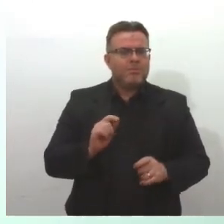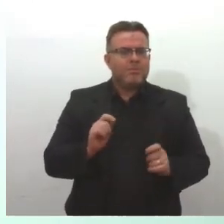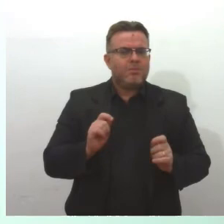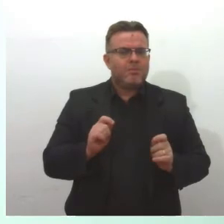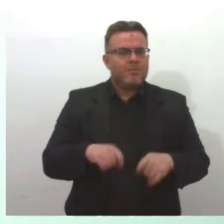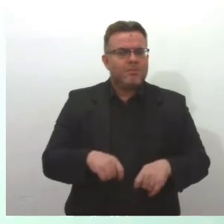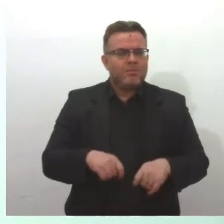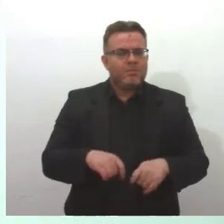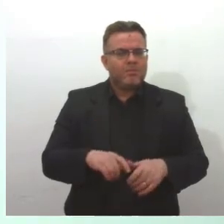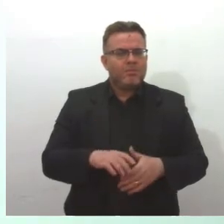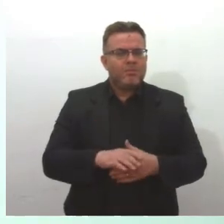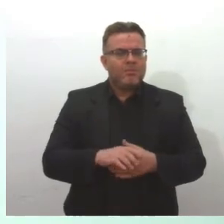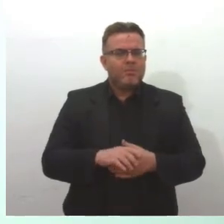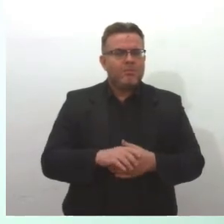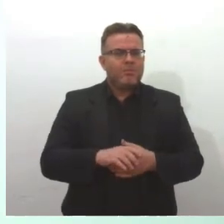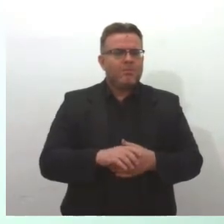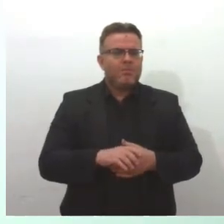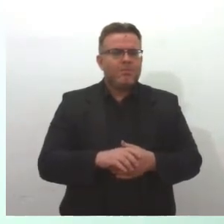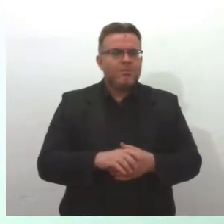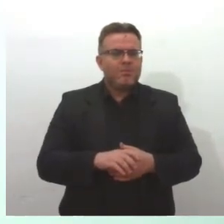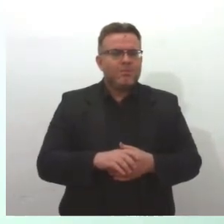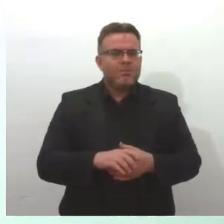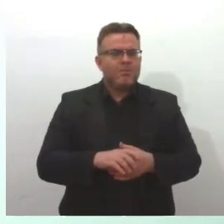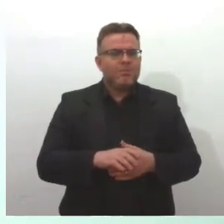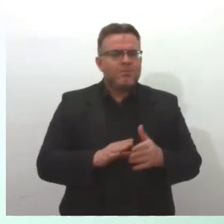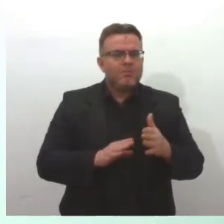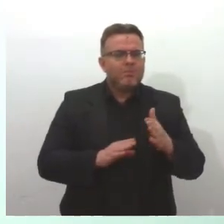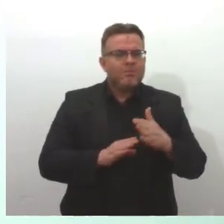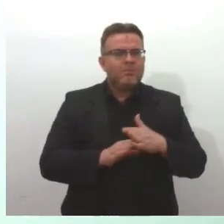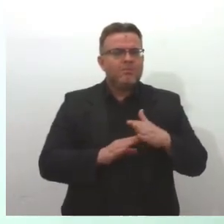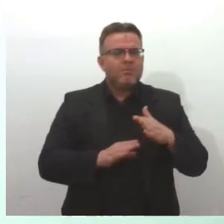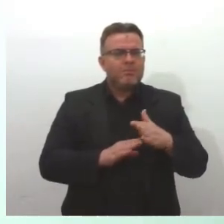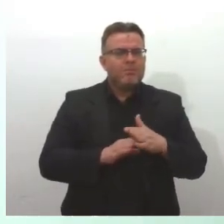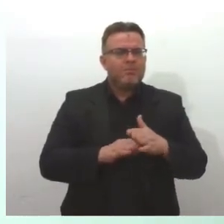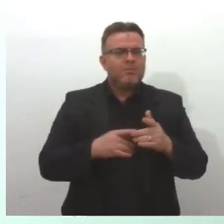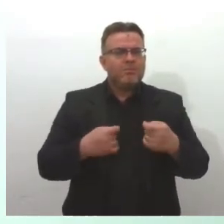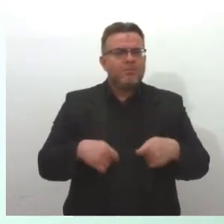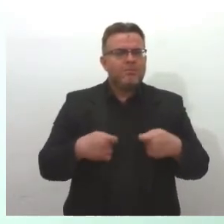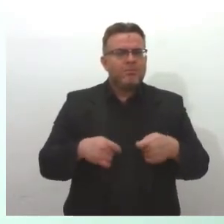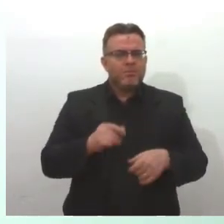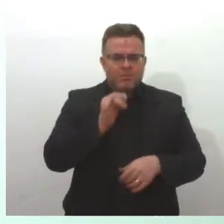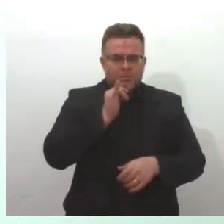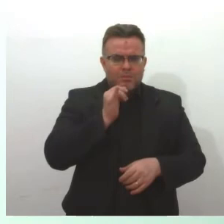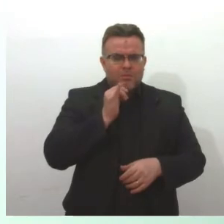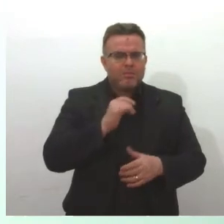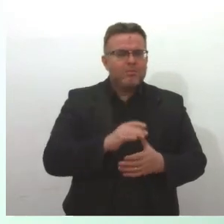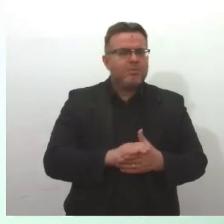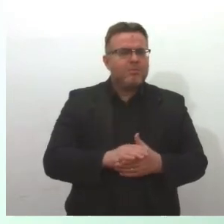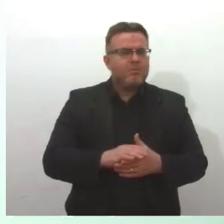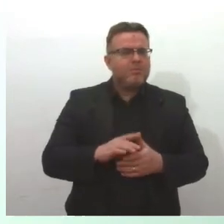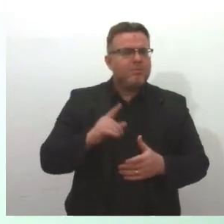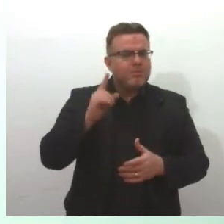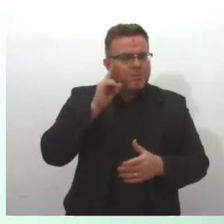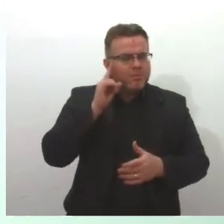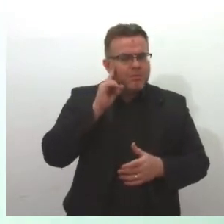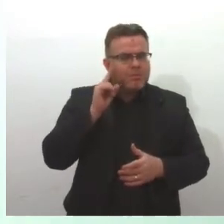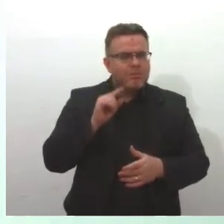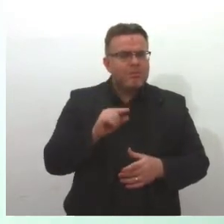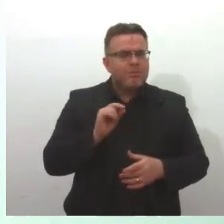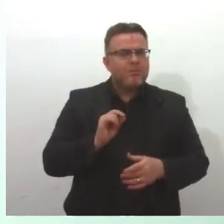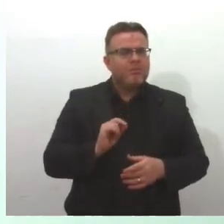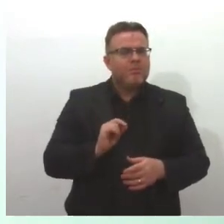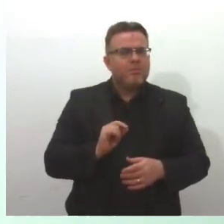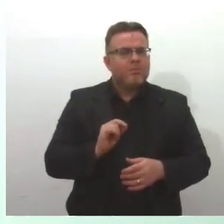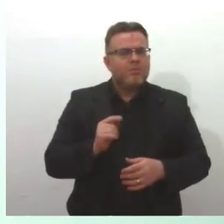limitada, até a capacidade limitada, por exemplo, diariamente, essa demanda é atingida